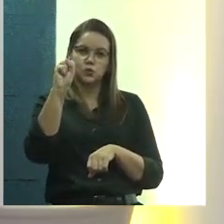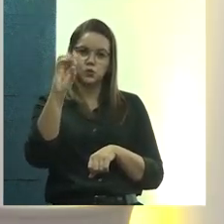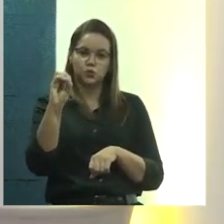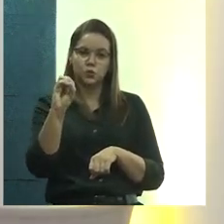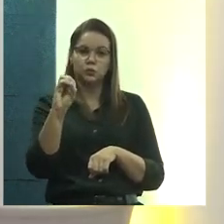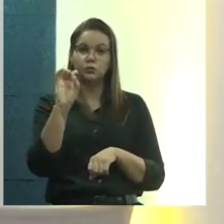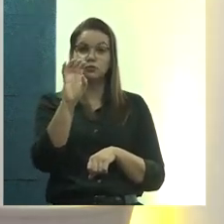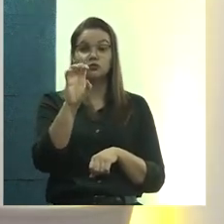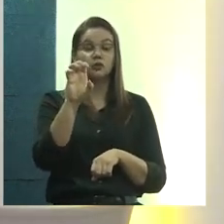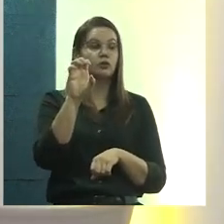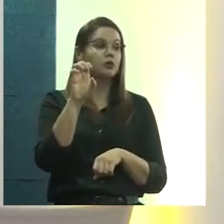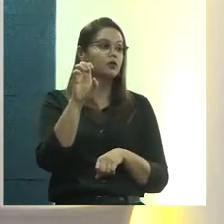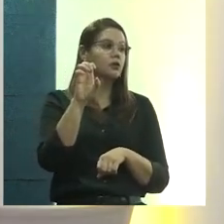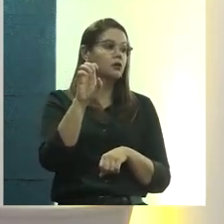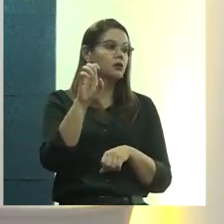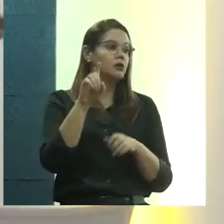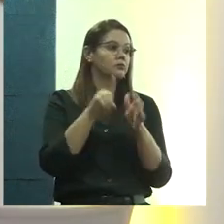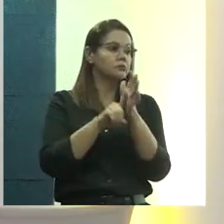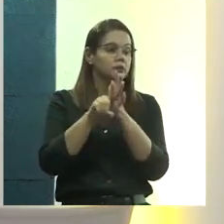na universidade.